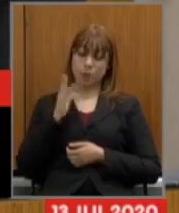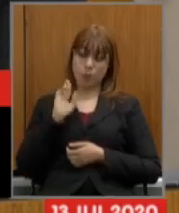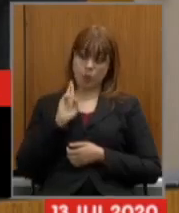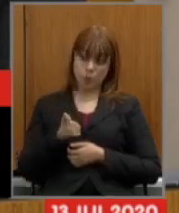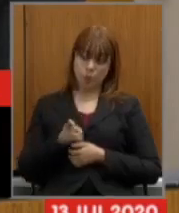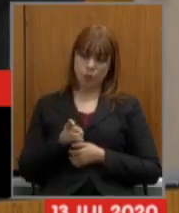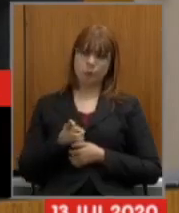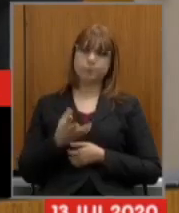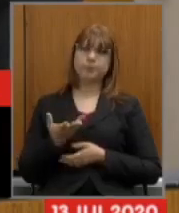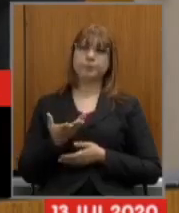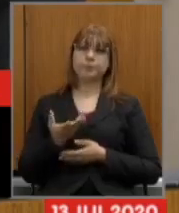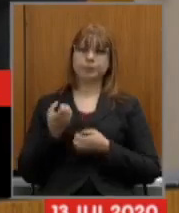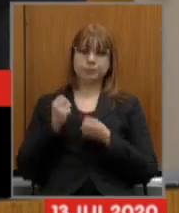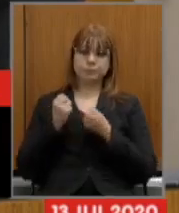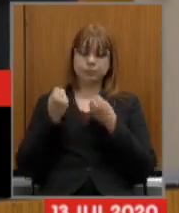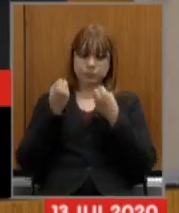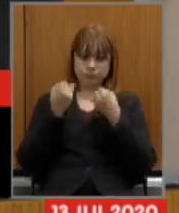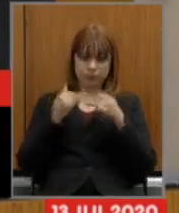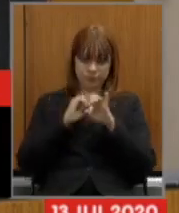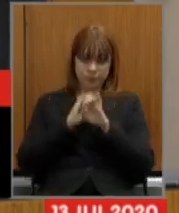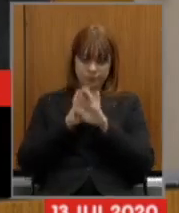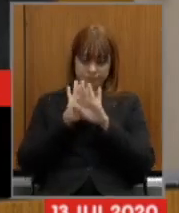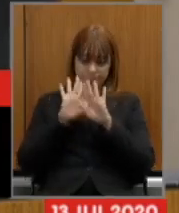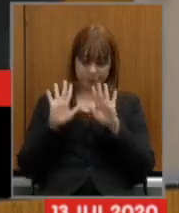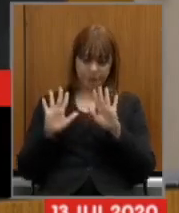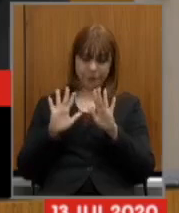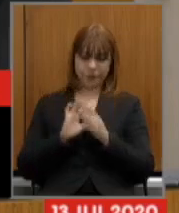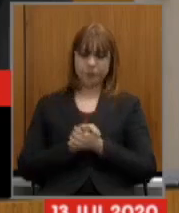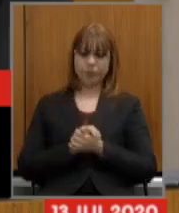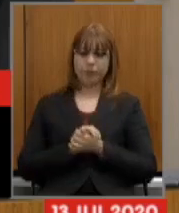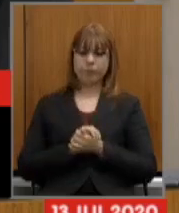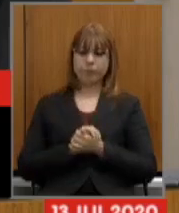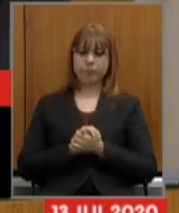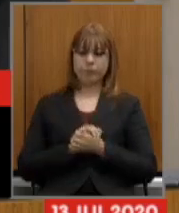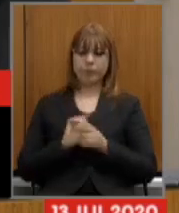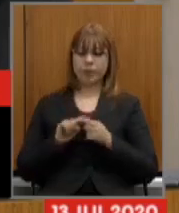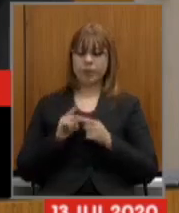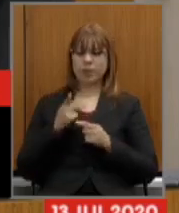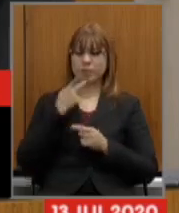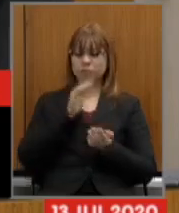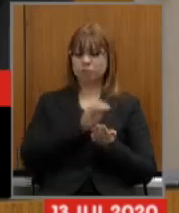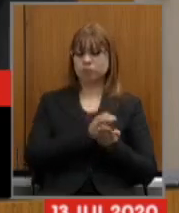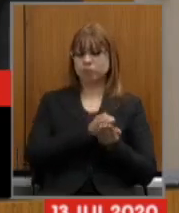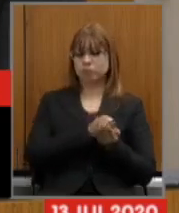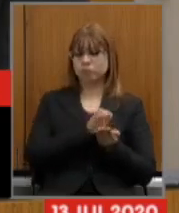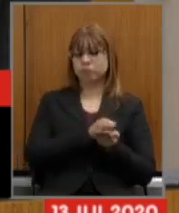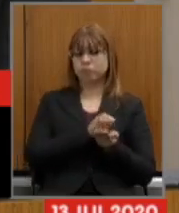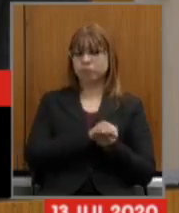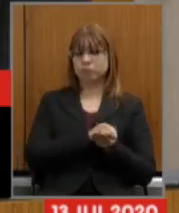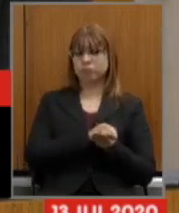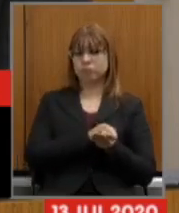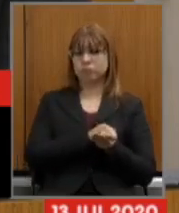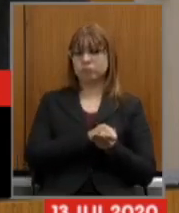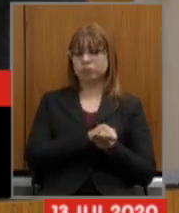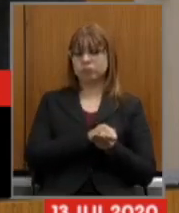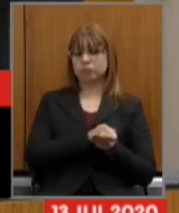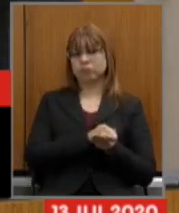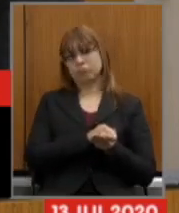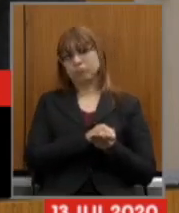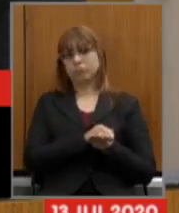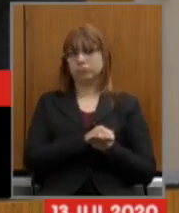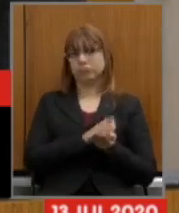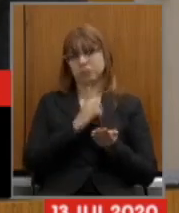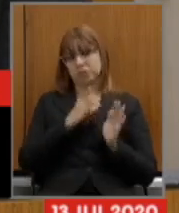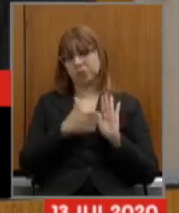estão fazendo alguns esclarecimentos primeiro que esse fundo que está sendo proposto